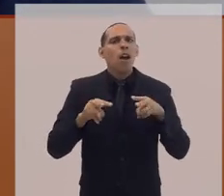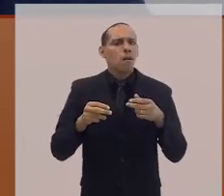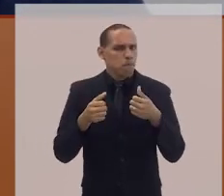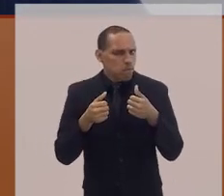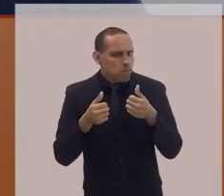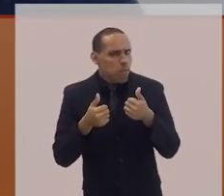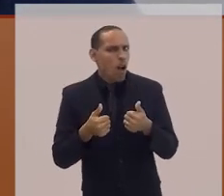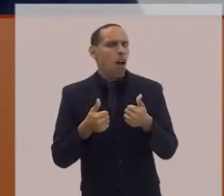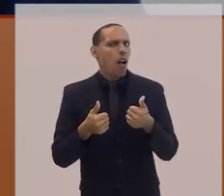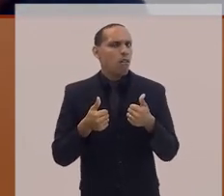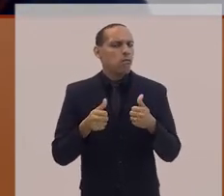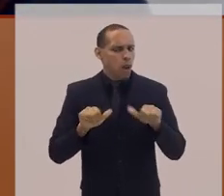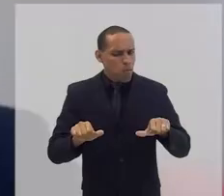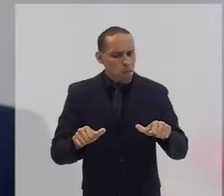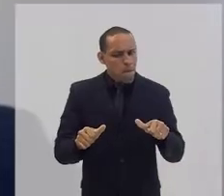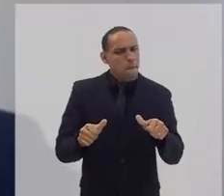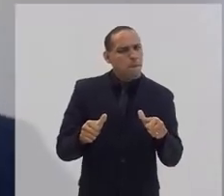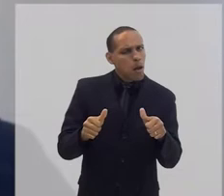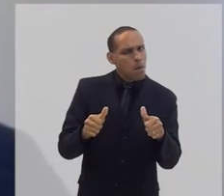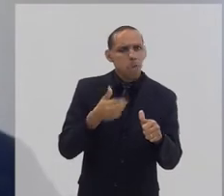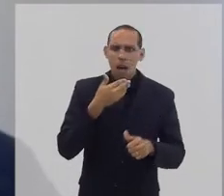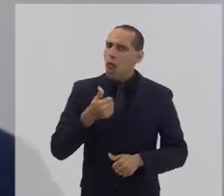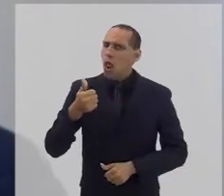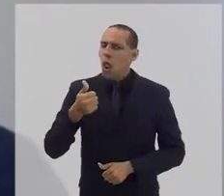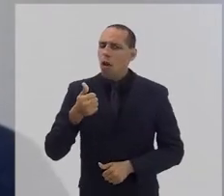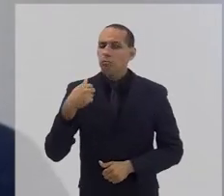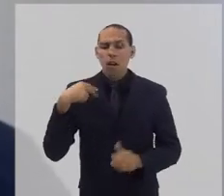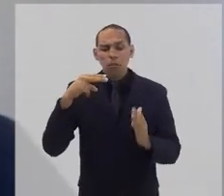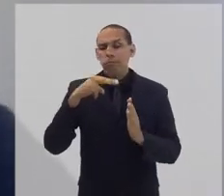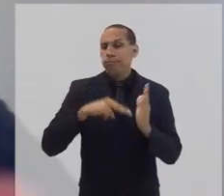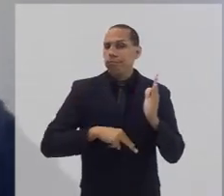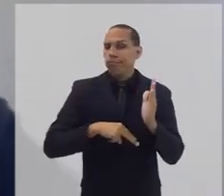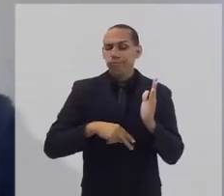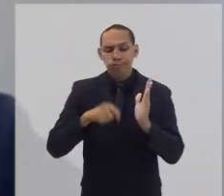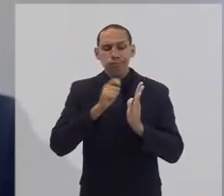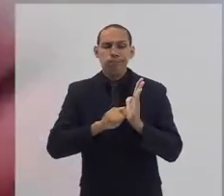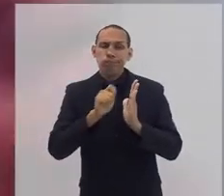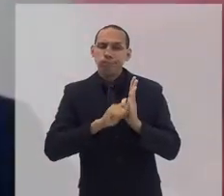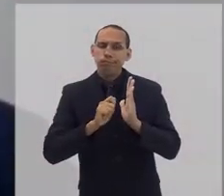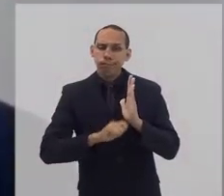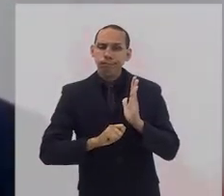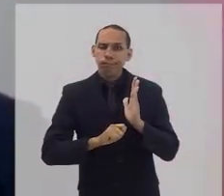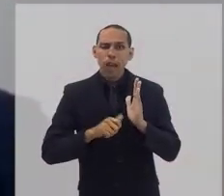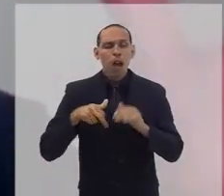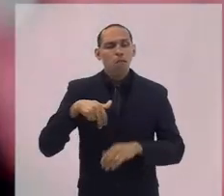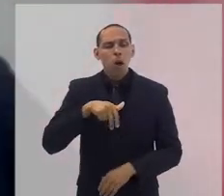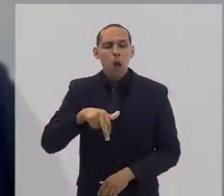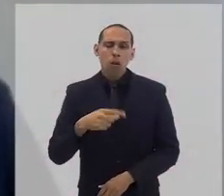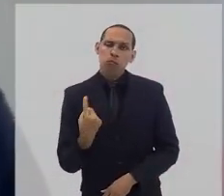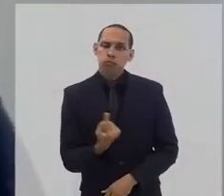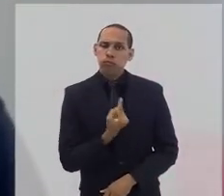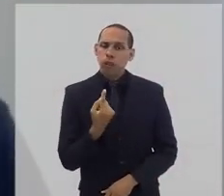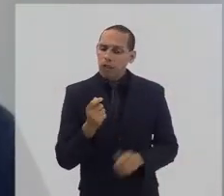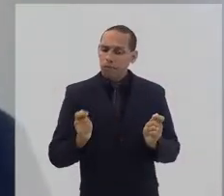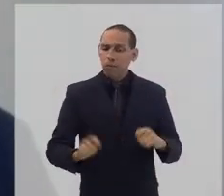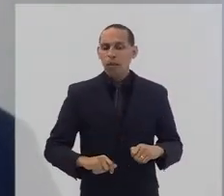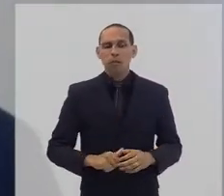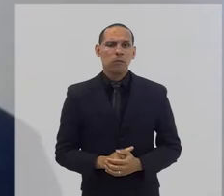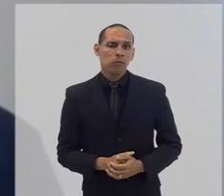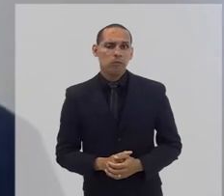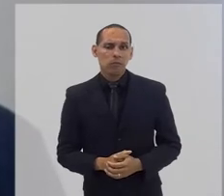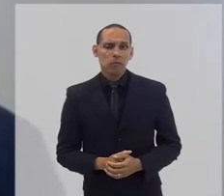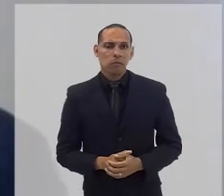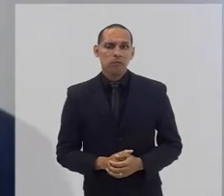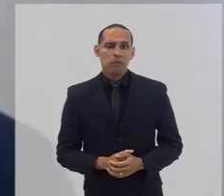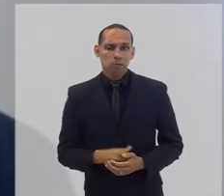Eu leio, eu escrevo, eu ando sozinho. Eu tenho uma funcionalidade visual, digamos